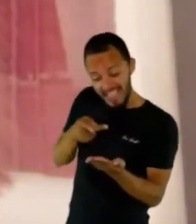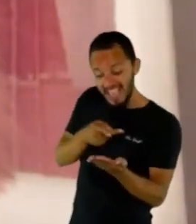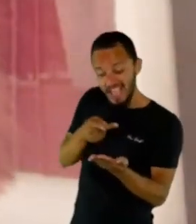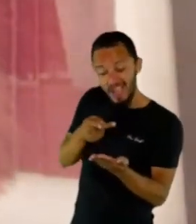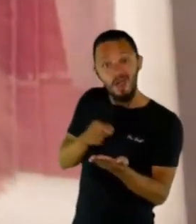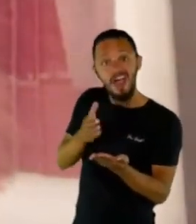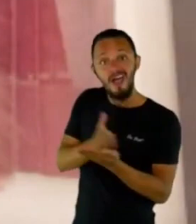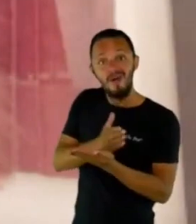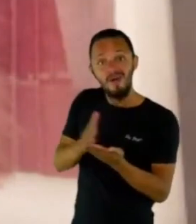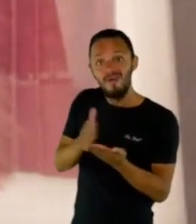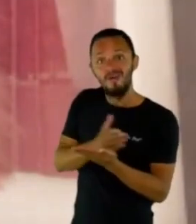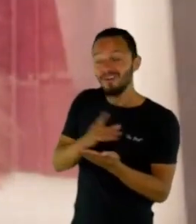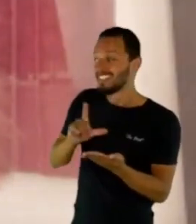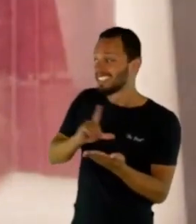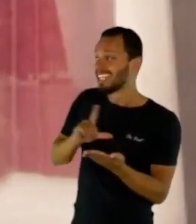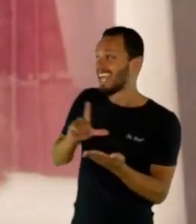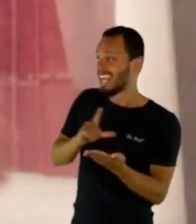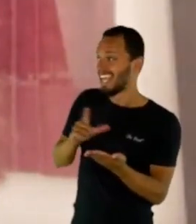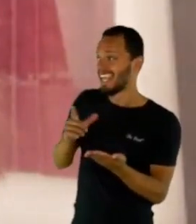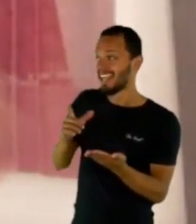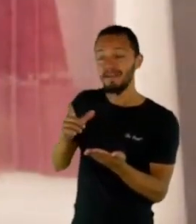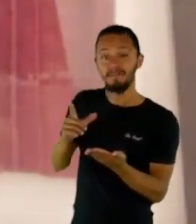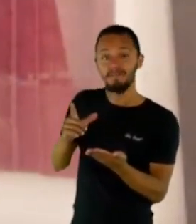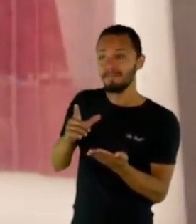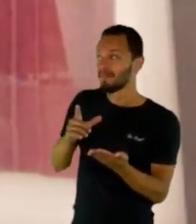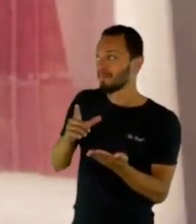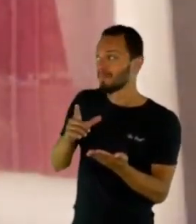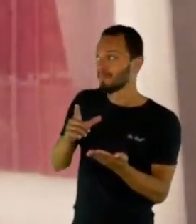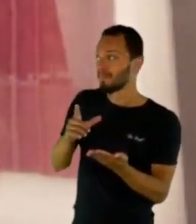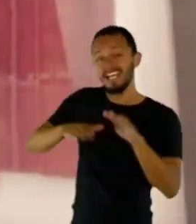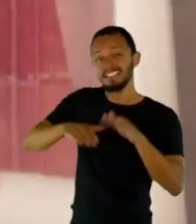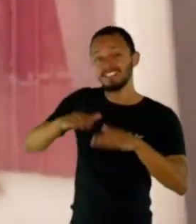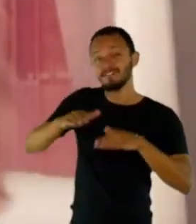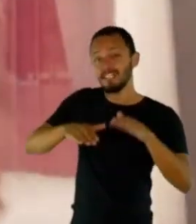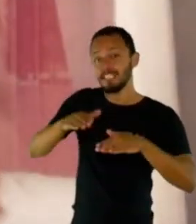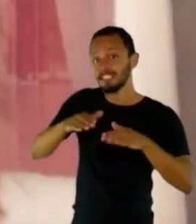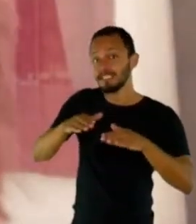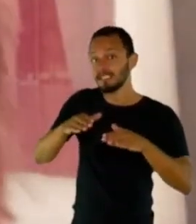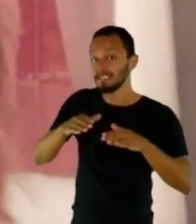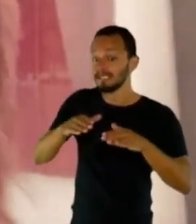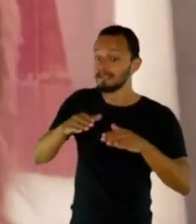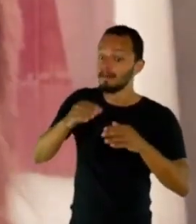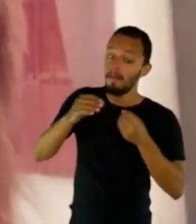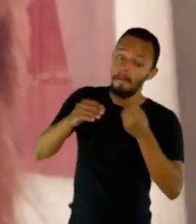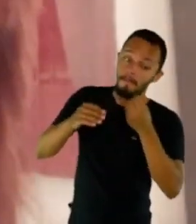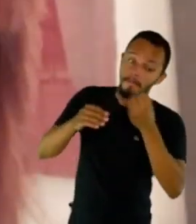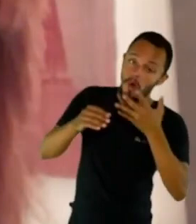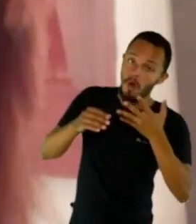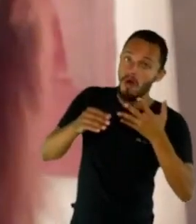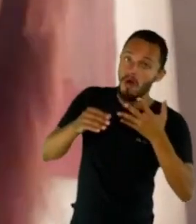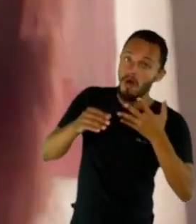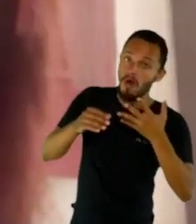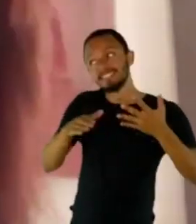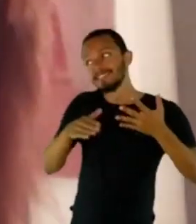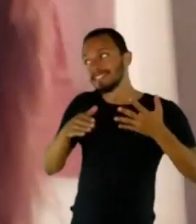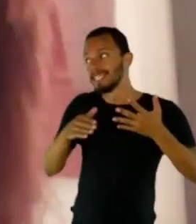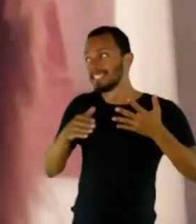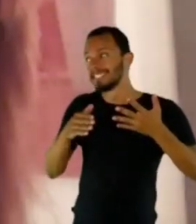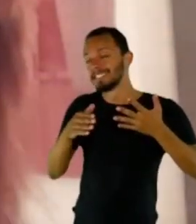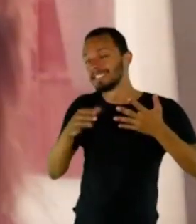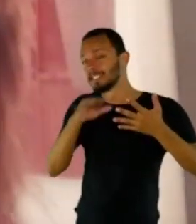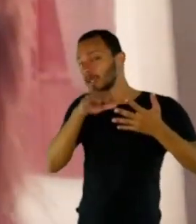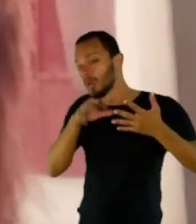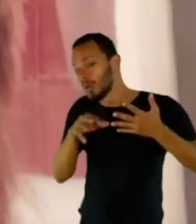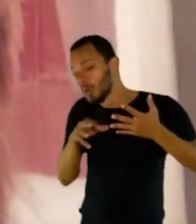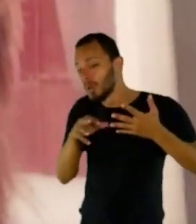sempre essa consciência de conseguir uma pessoa boa para revisar com uma percepção delicada do seu texto. Porque aí ela consegue realmente